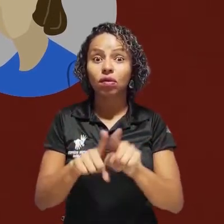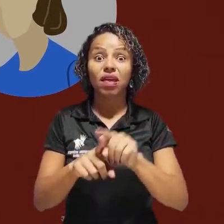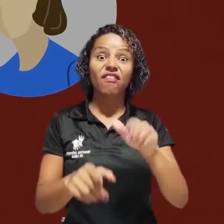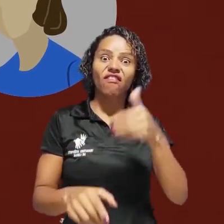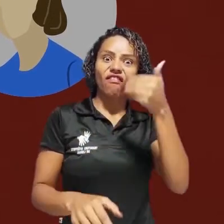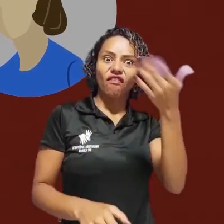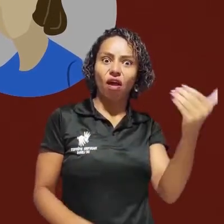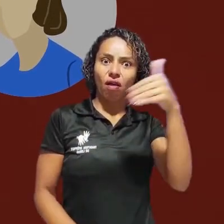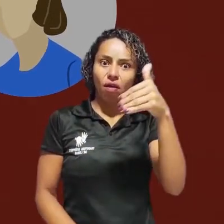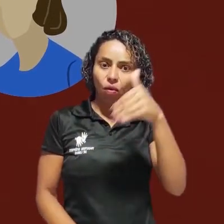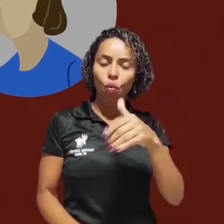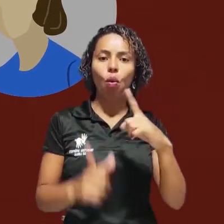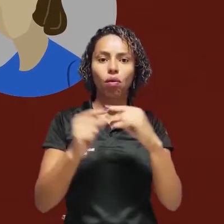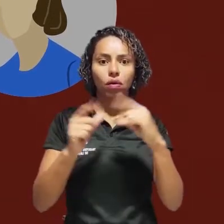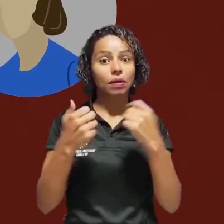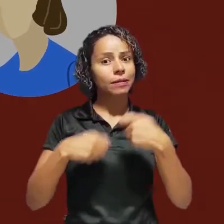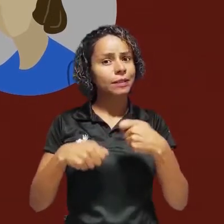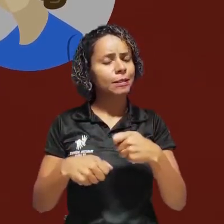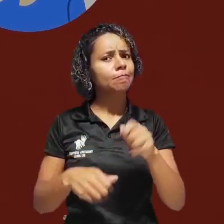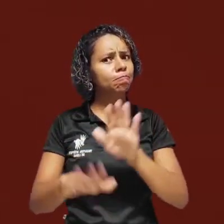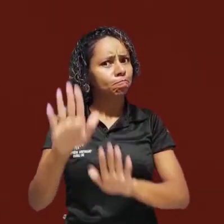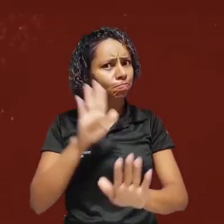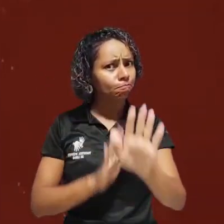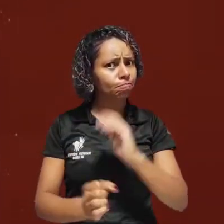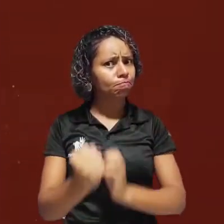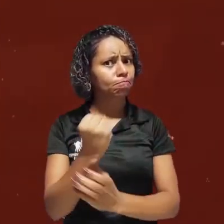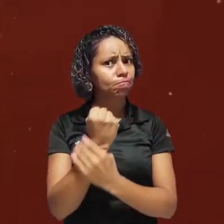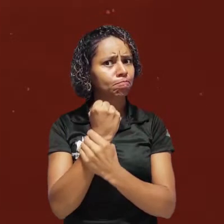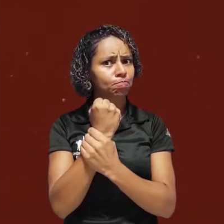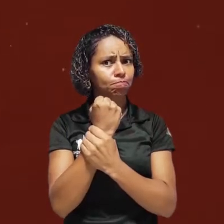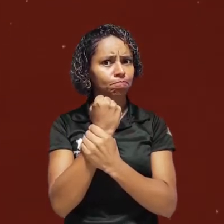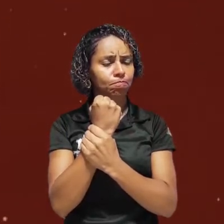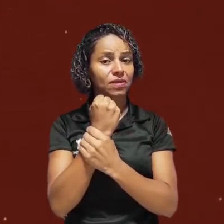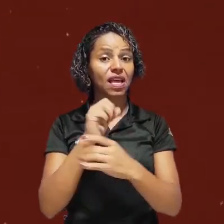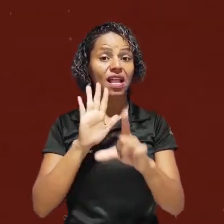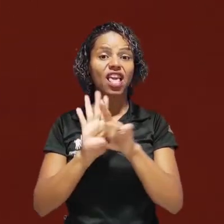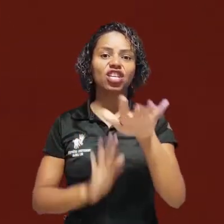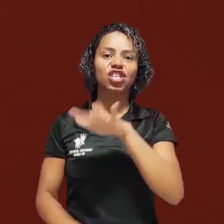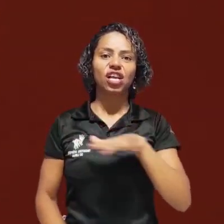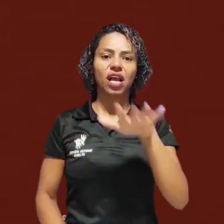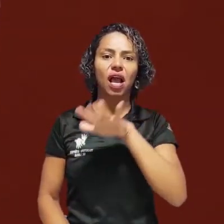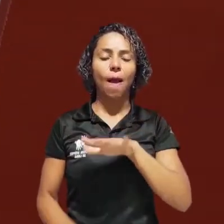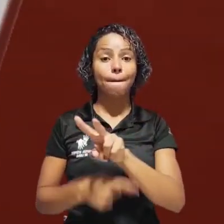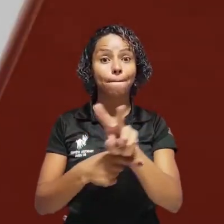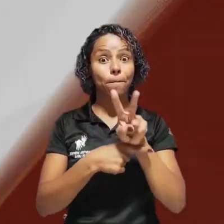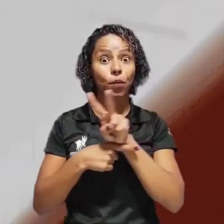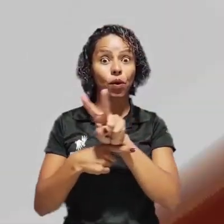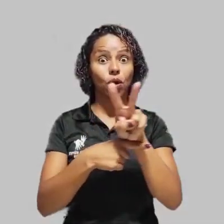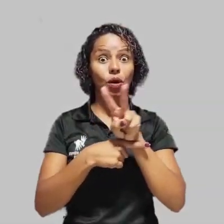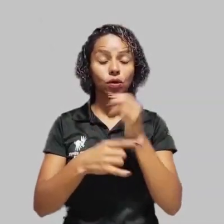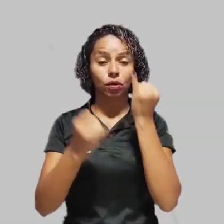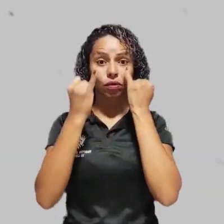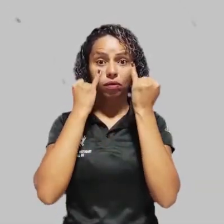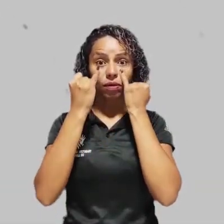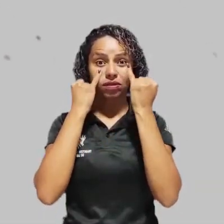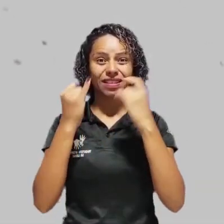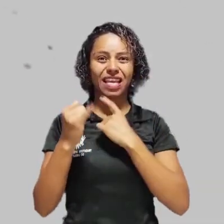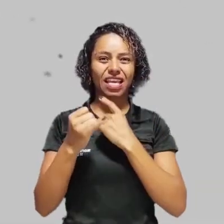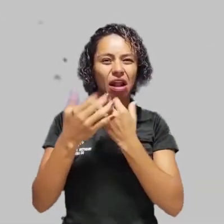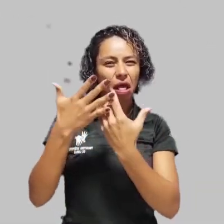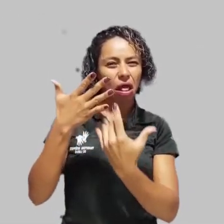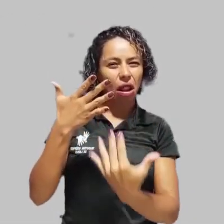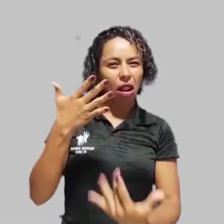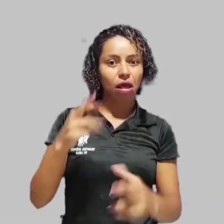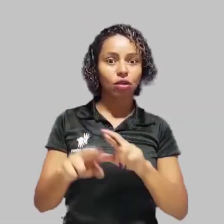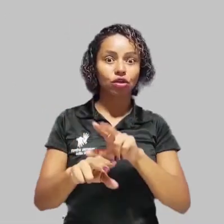precisa ser ainda mais rígido. A Lei Geral de Proteção de Dados, como ficou conhecida, dispõe sobre uma